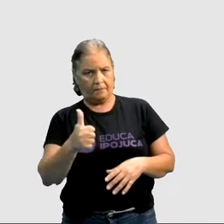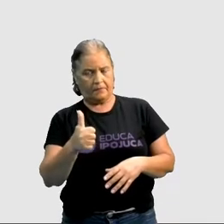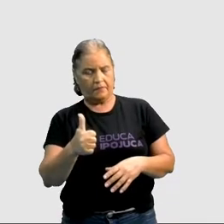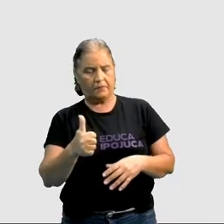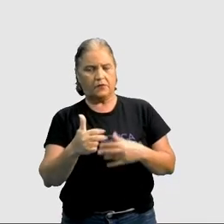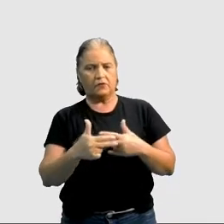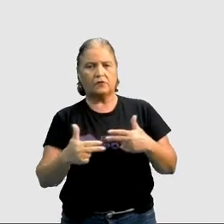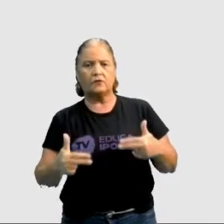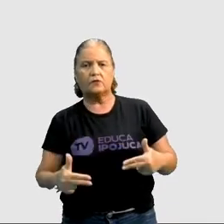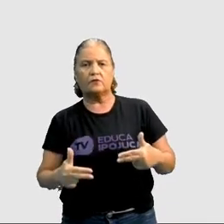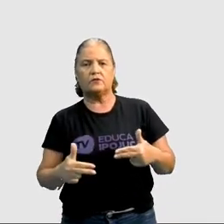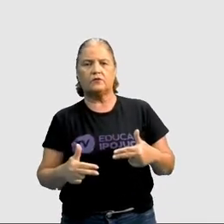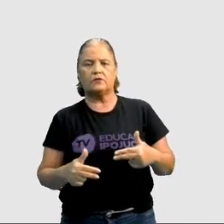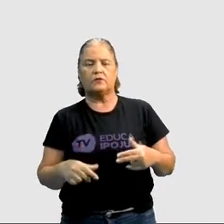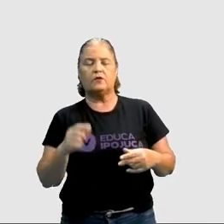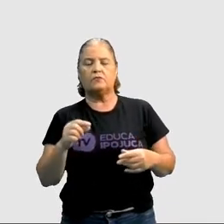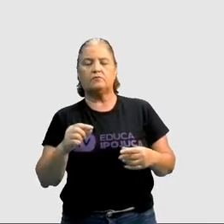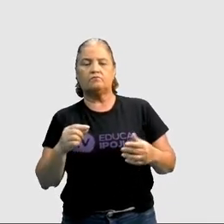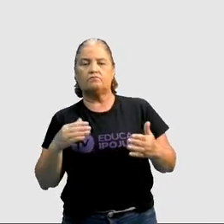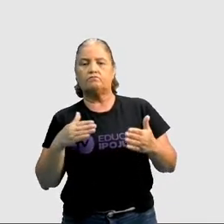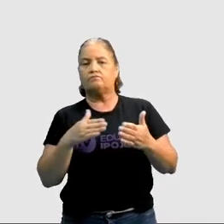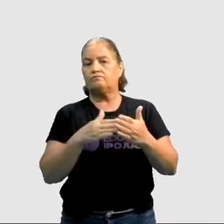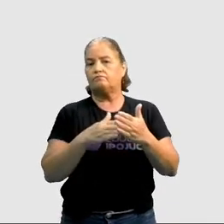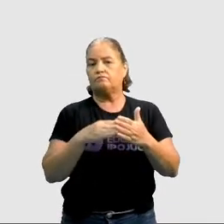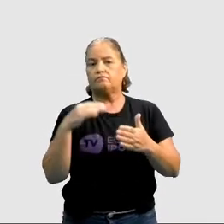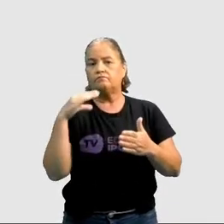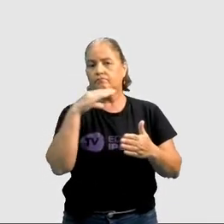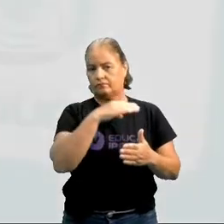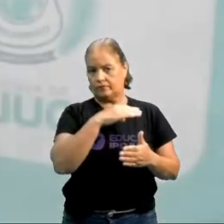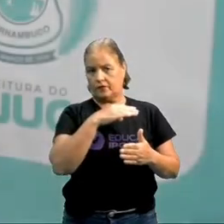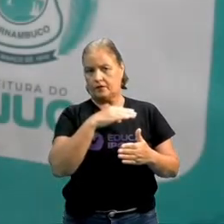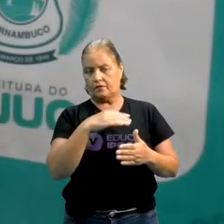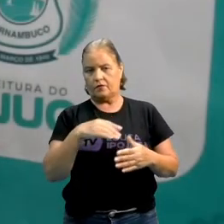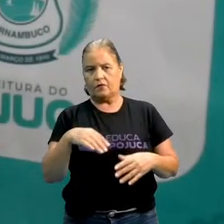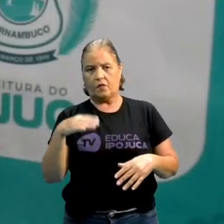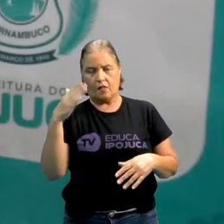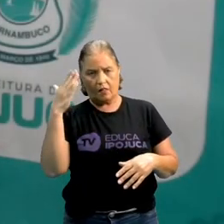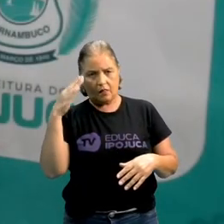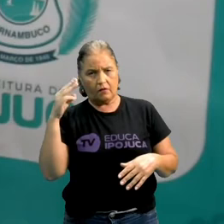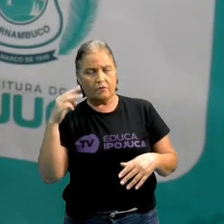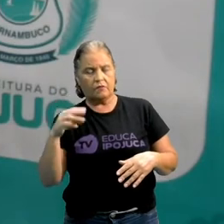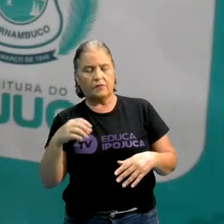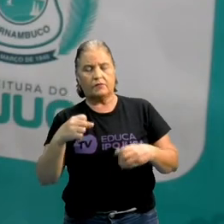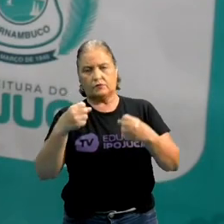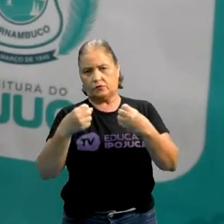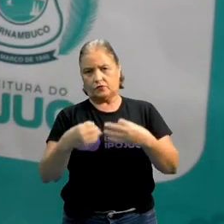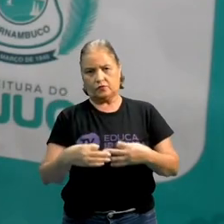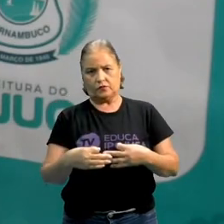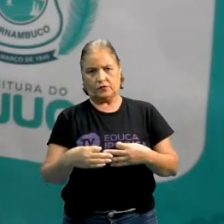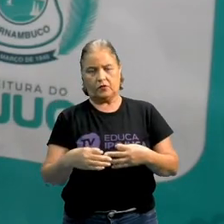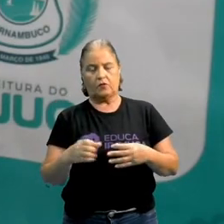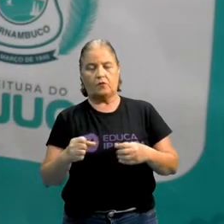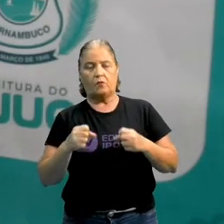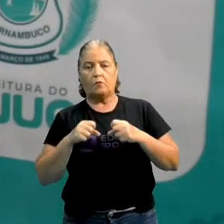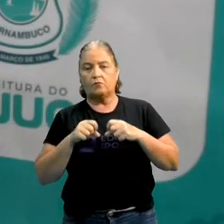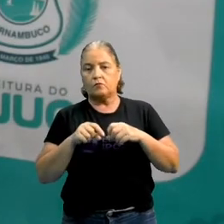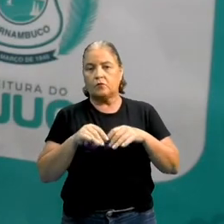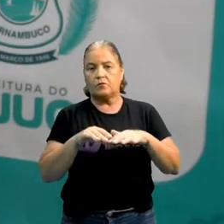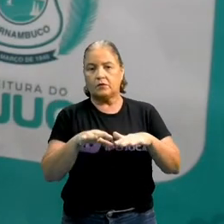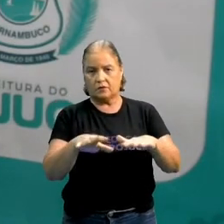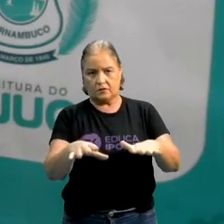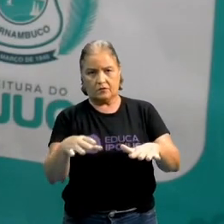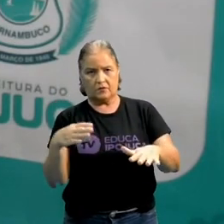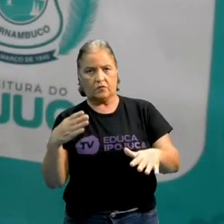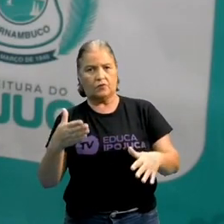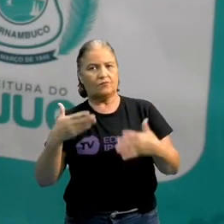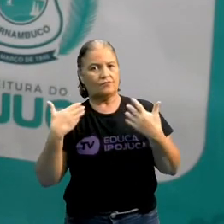entender é o isolante térmico. Lembra que eu falei para vocês que quando a gente está falando sobre a propagação de calor, significa